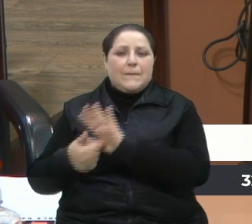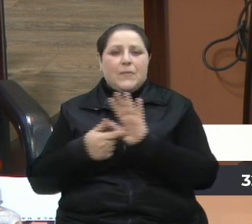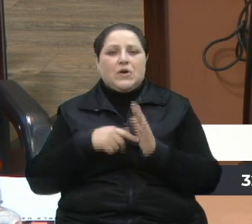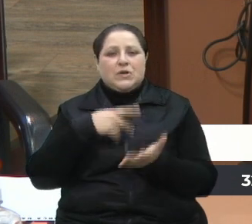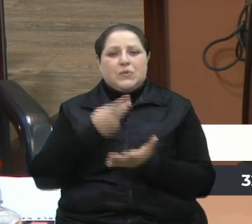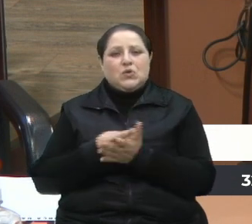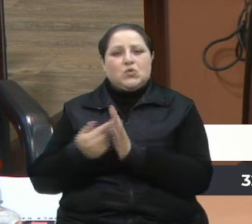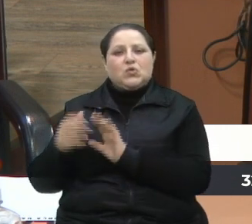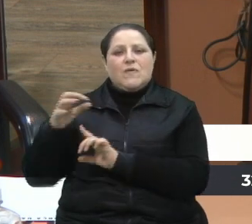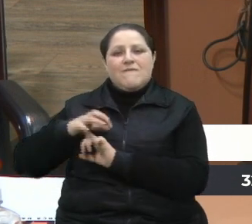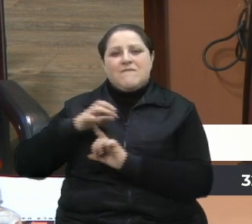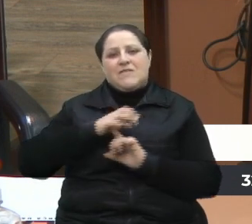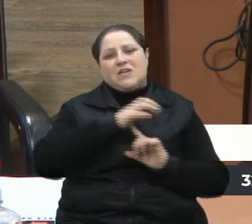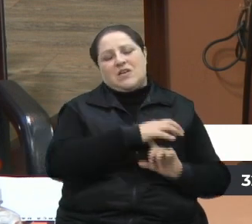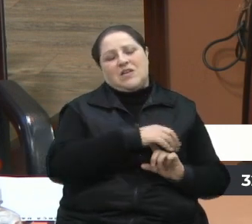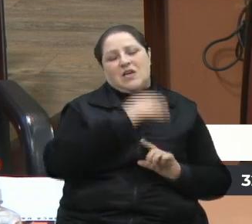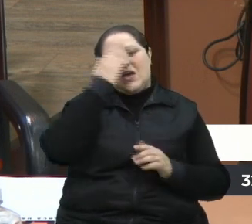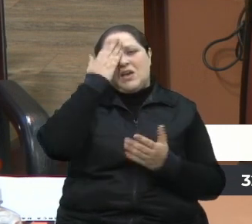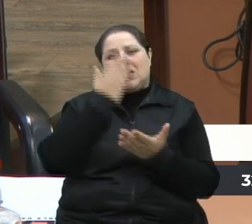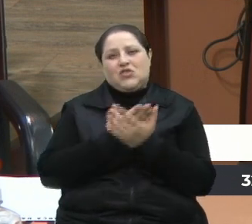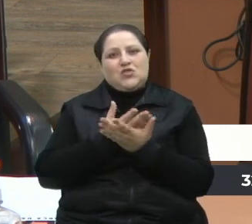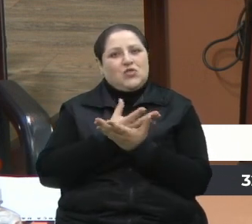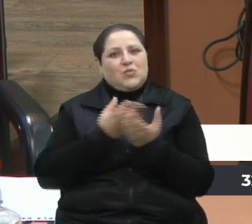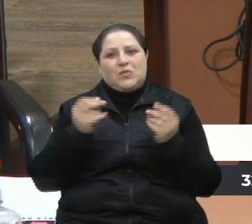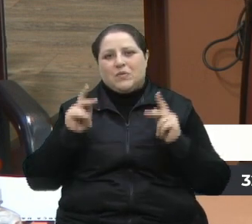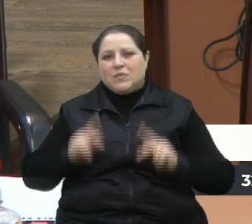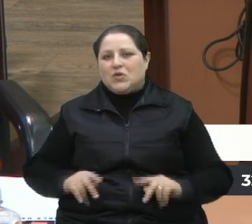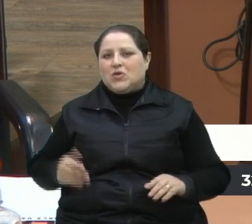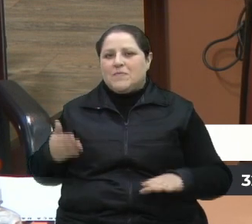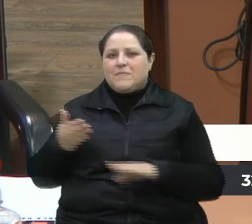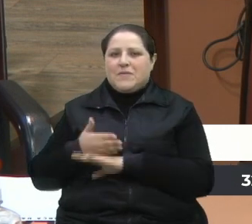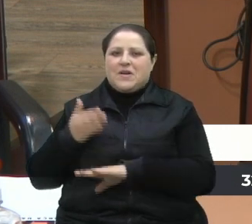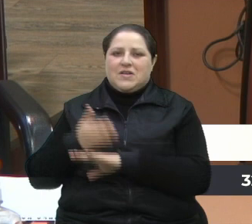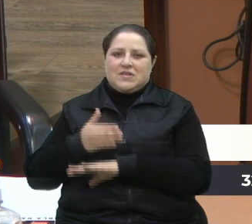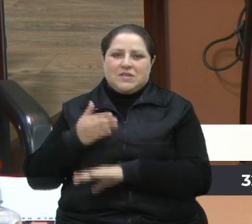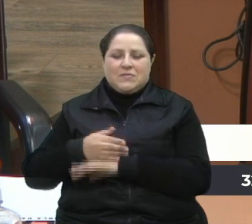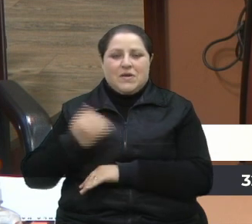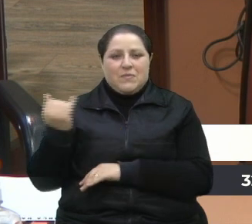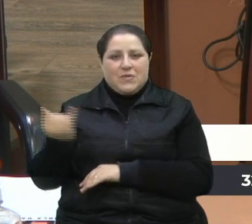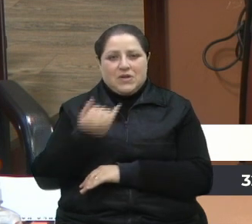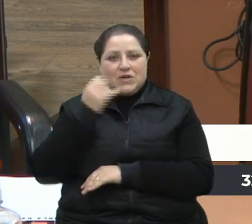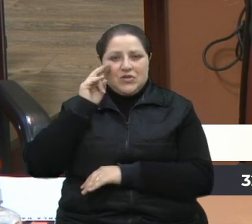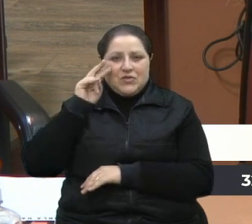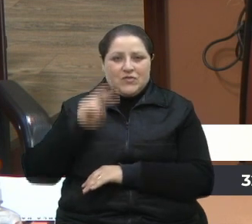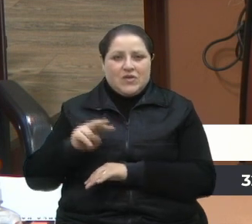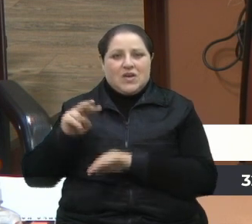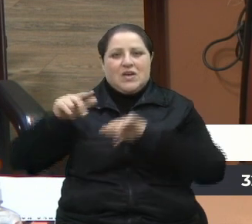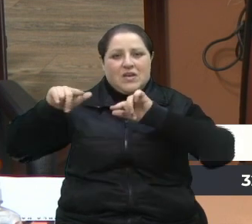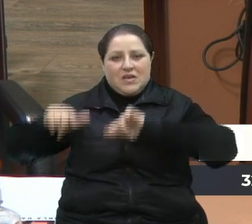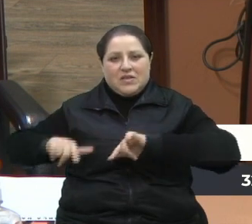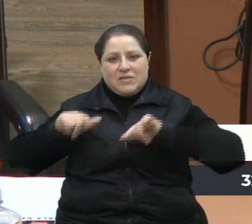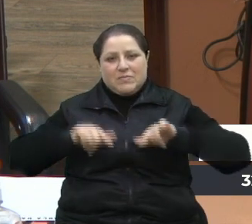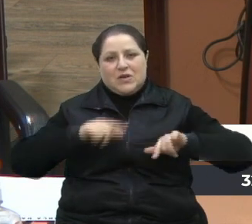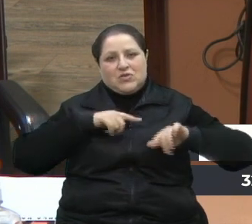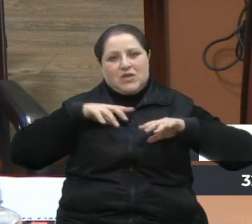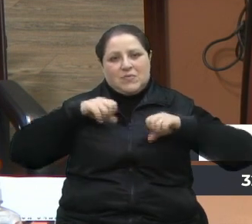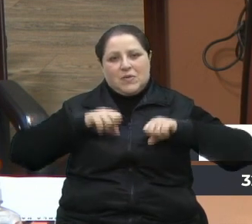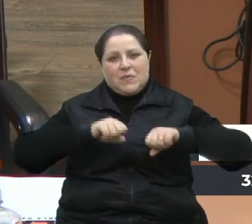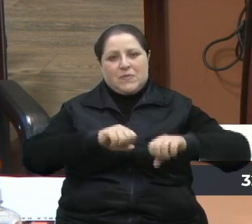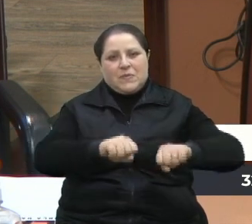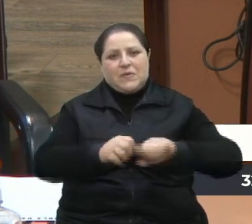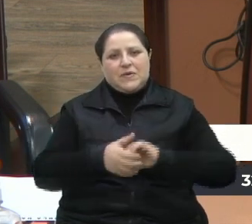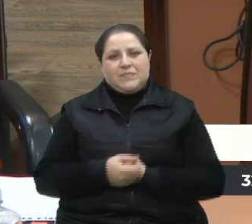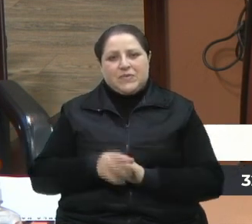certeza que teria muita adesão e como é importante a gente ver que esses espaços estão sendo ocupados. A gente sempre fala